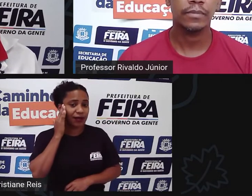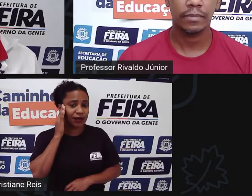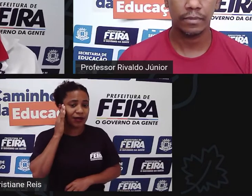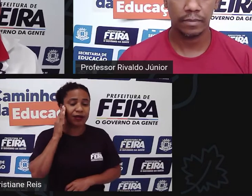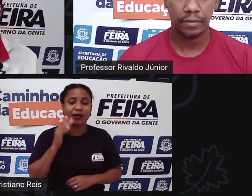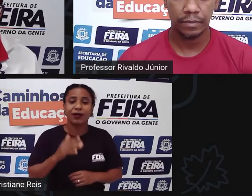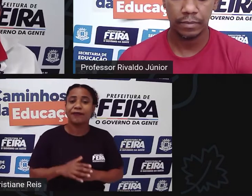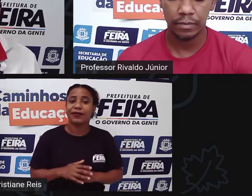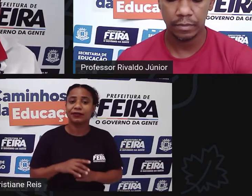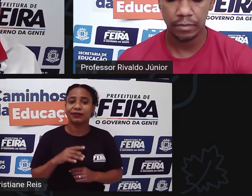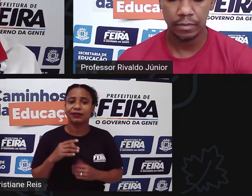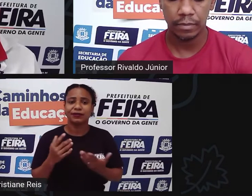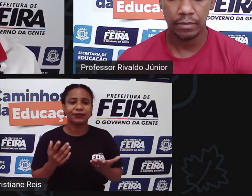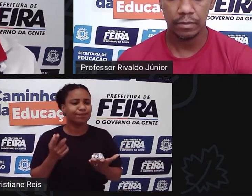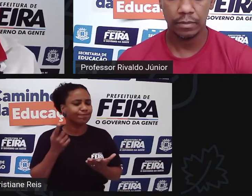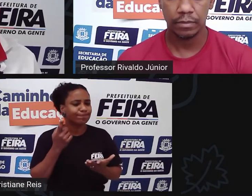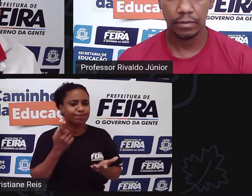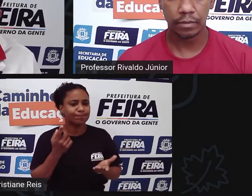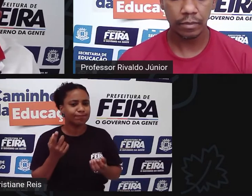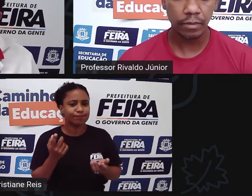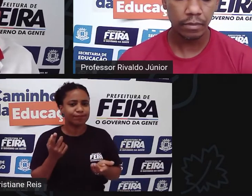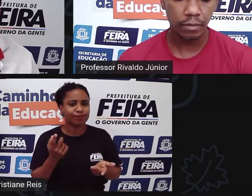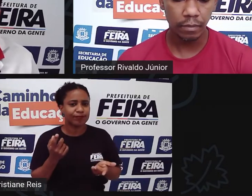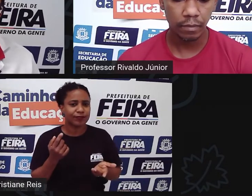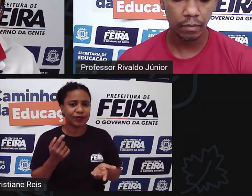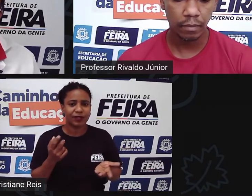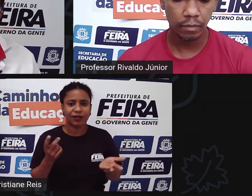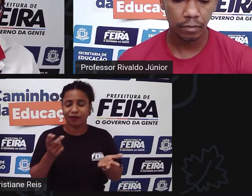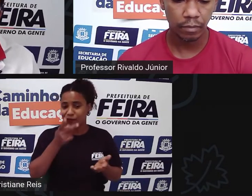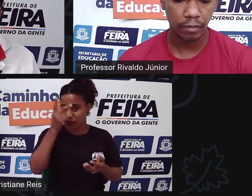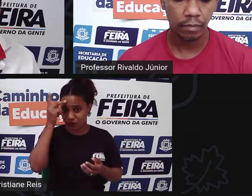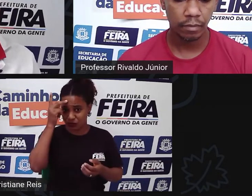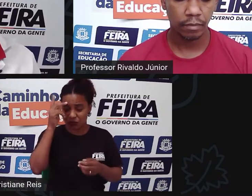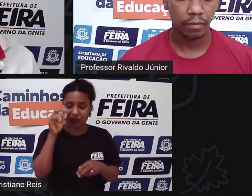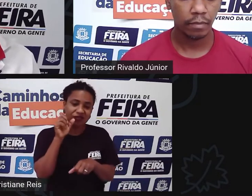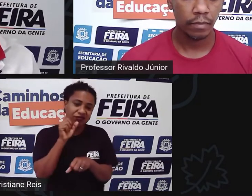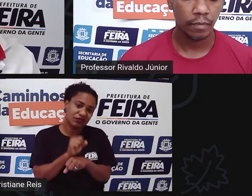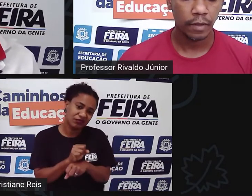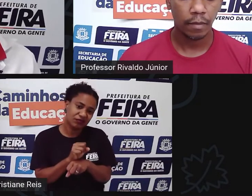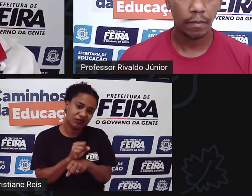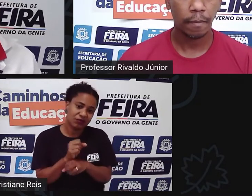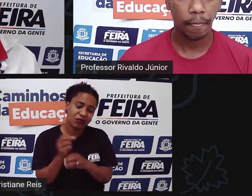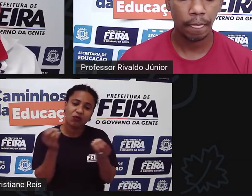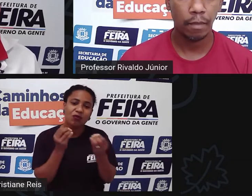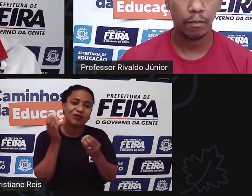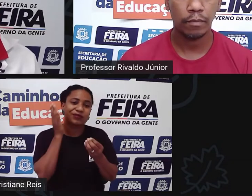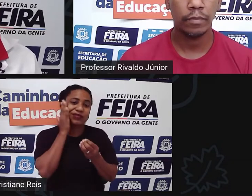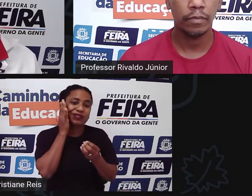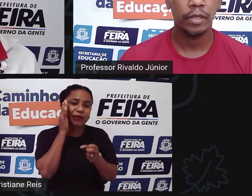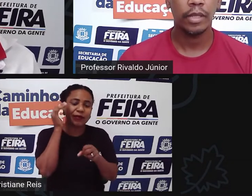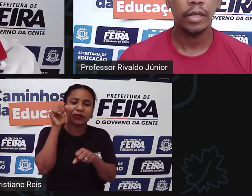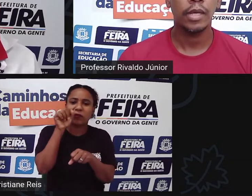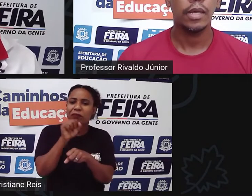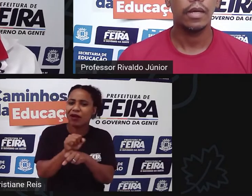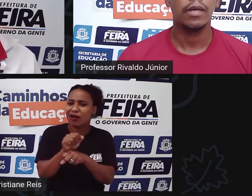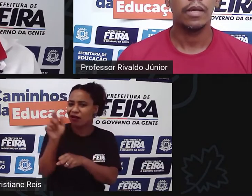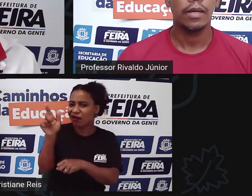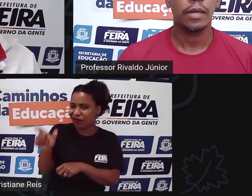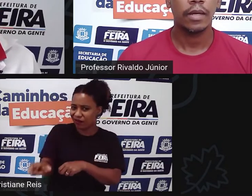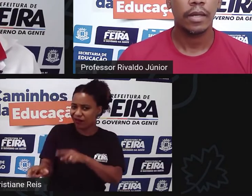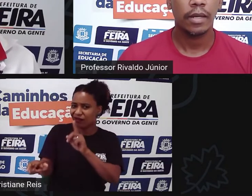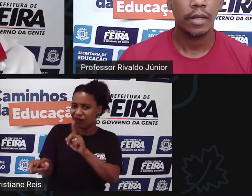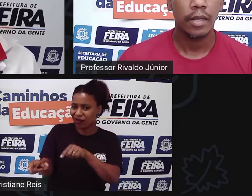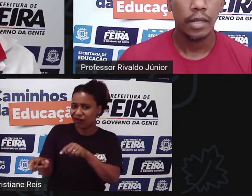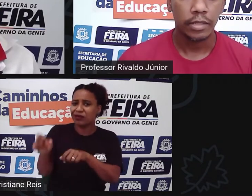pode, como é que a gente pode caracterizar o sedentarismo? Existe uma medida, existe um parâmetro para considerar alguém